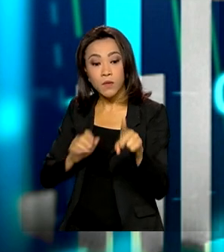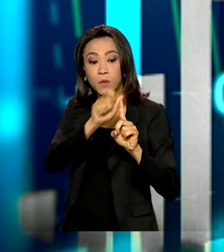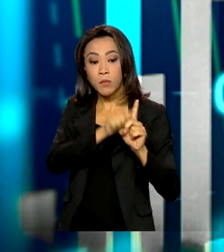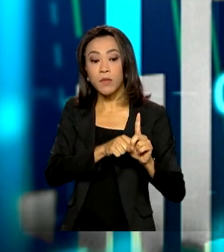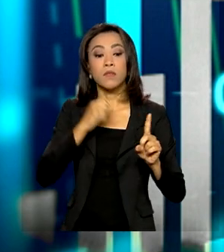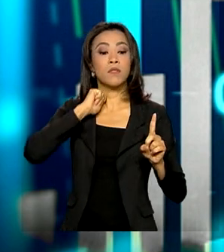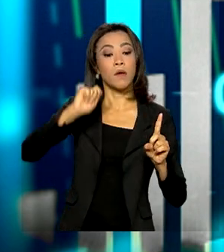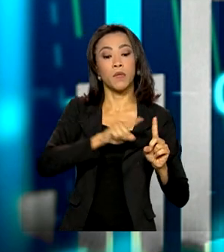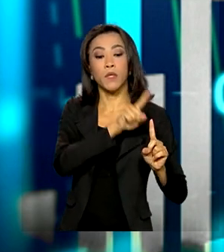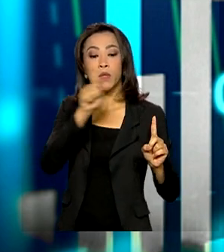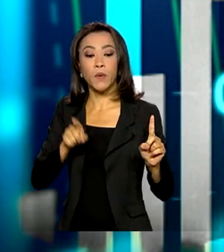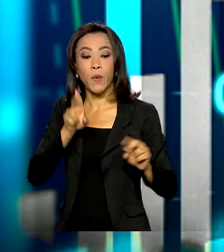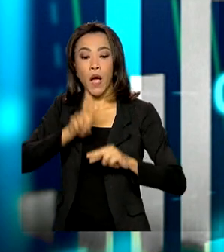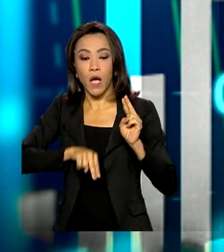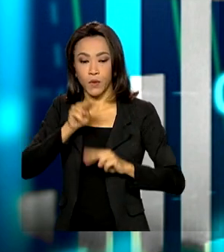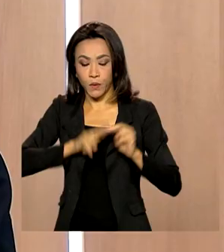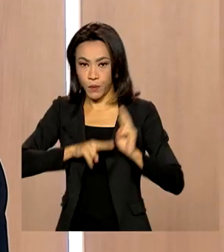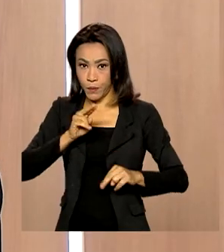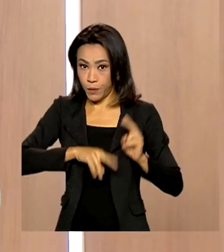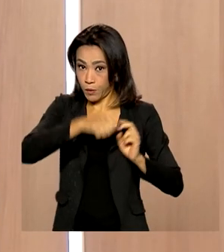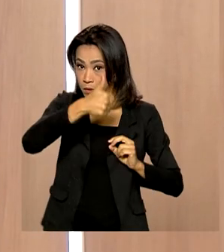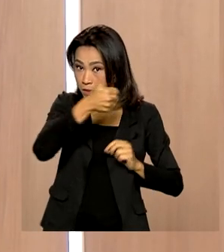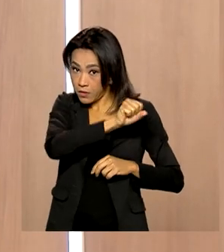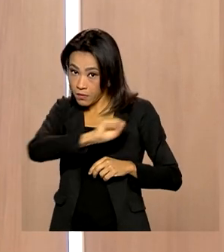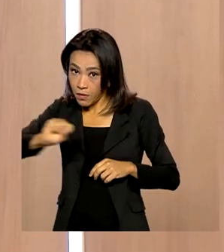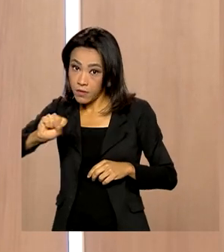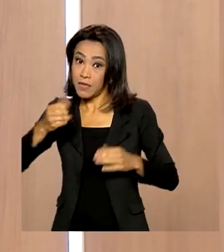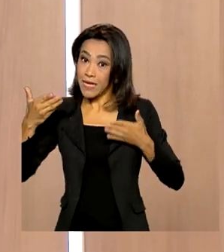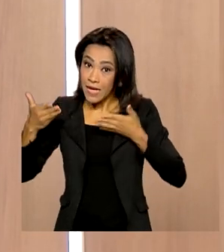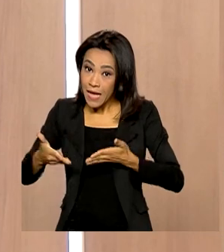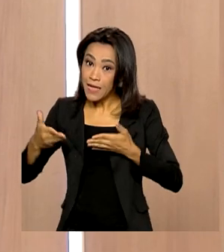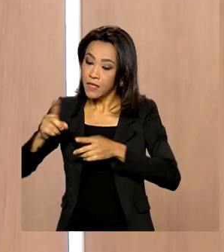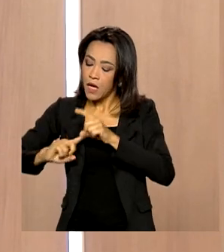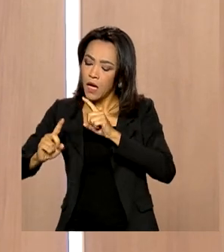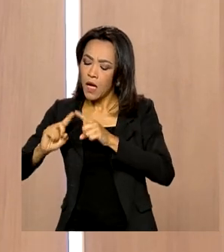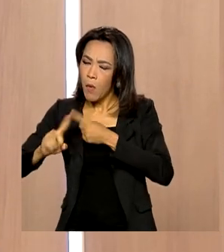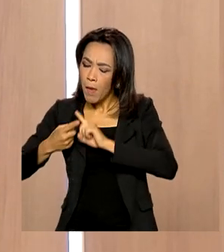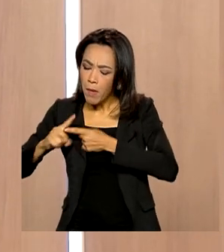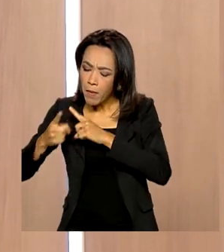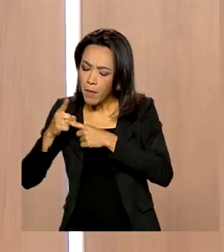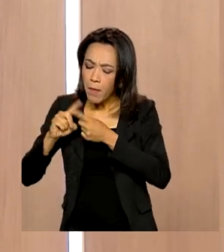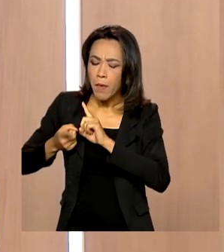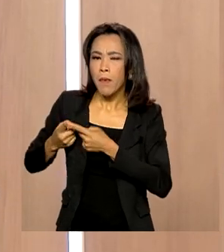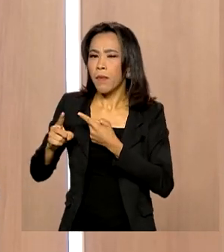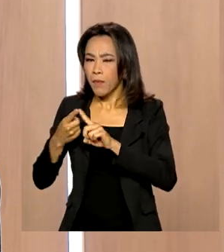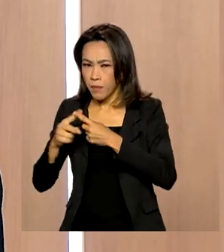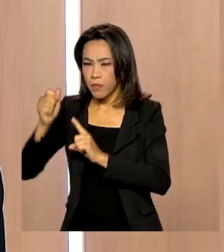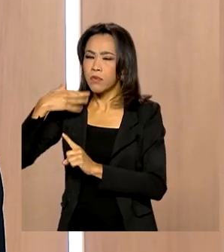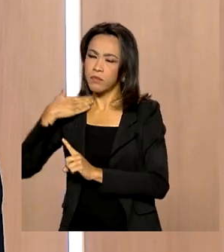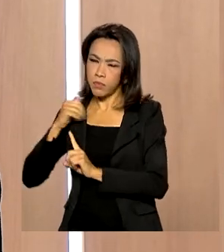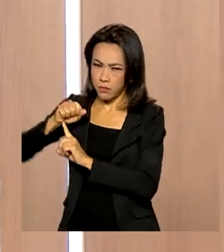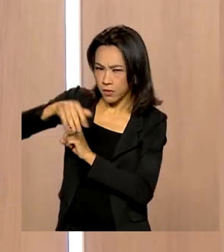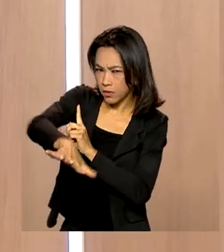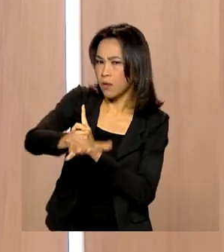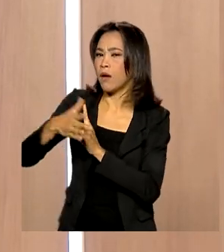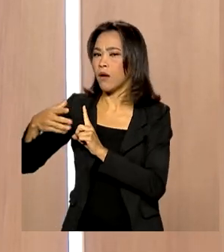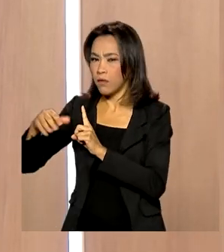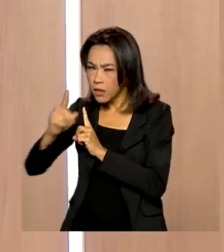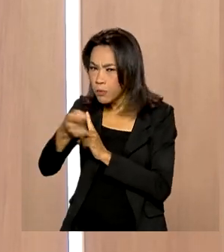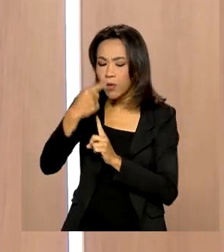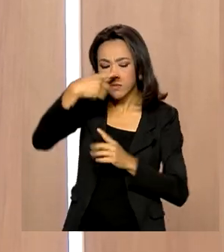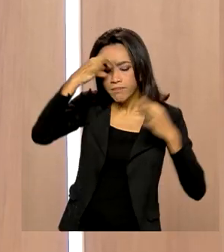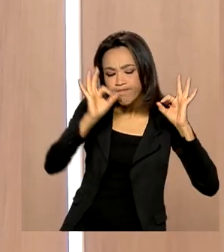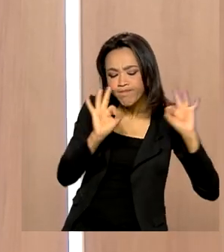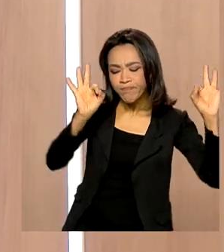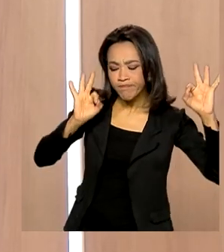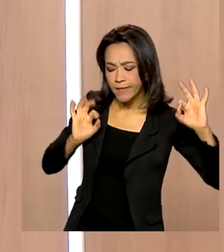a junho sobre o primeiro trimestre. Com esse crescimento estimado pelo Banco Central, claro que depois vai ser confirmado ou não pelo IBGE,